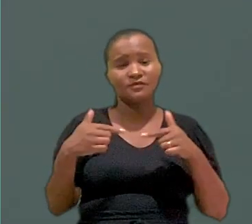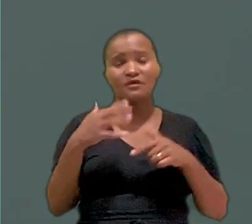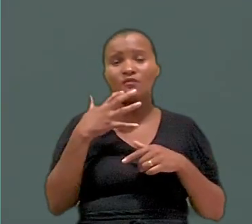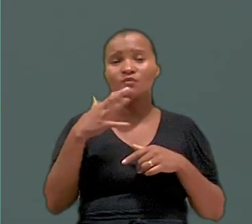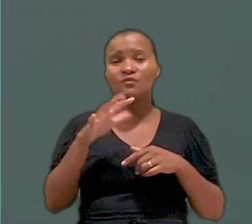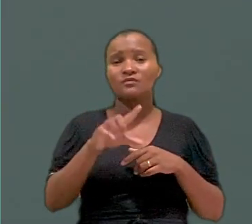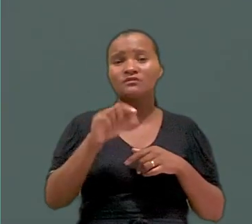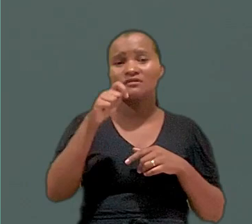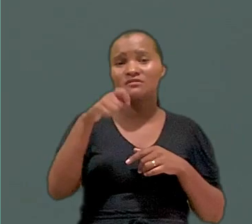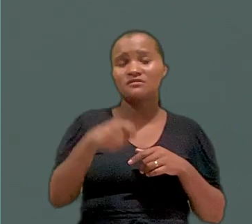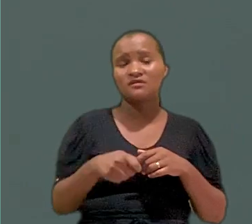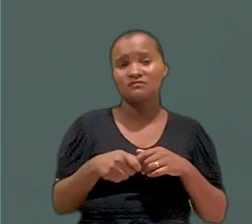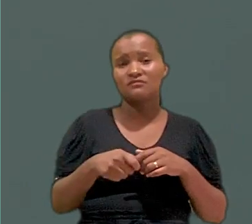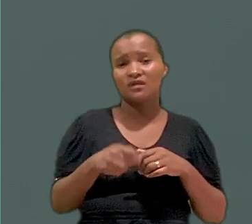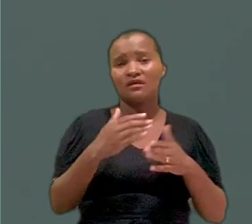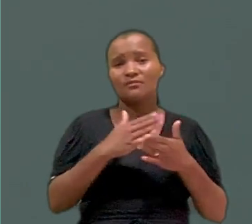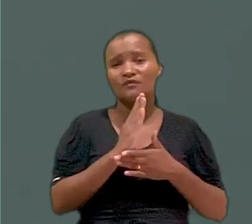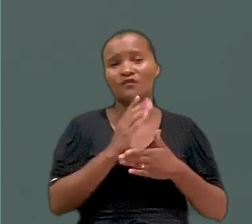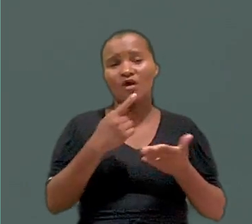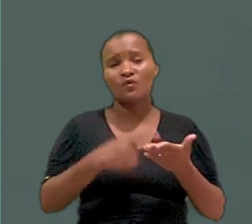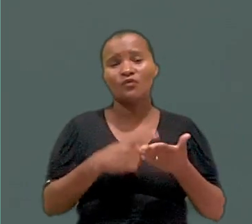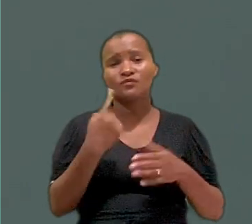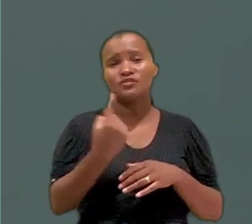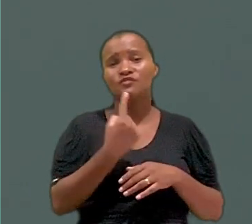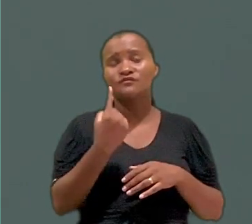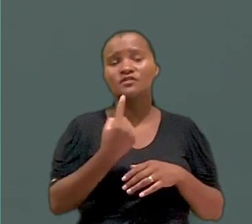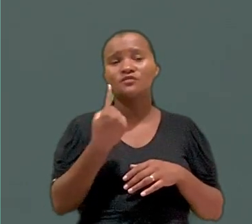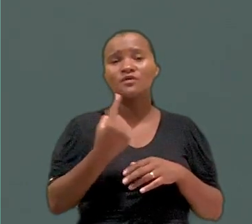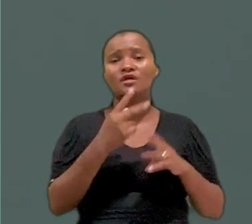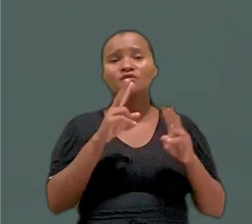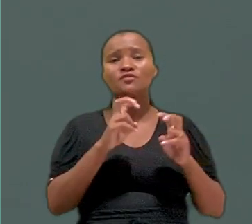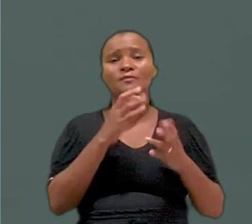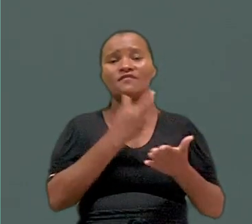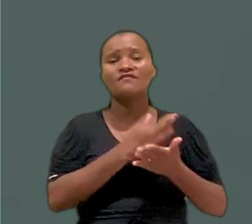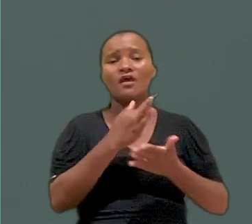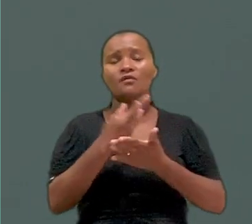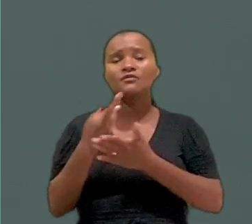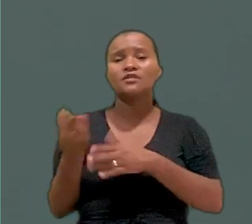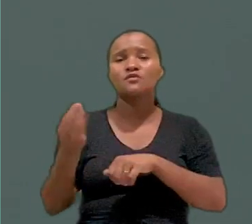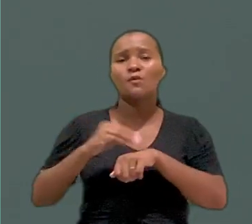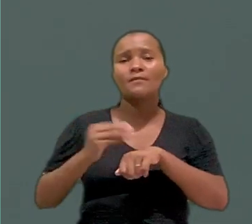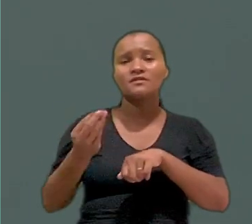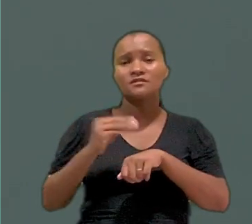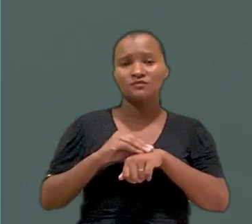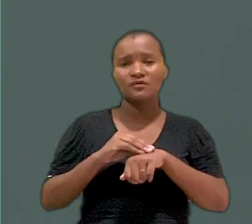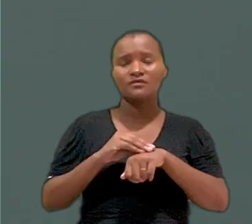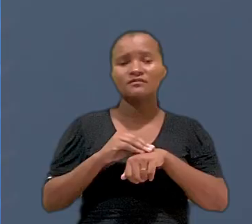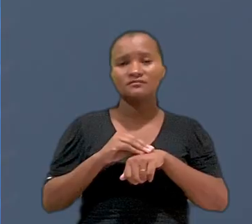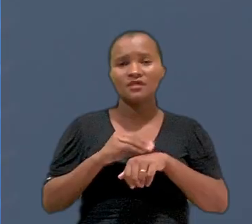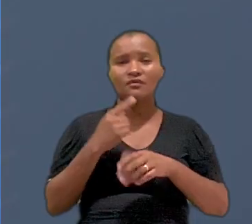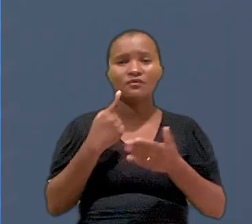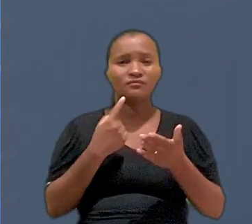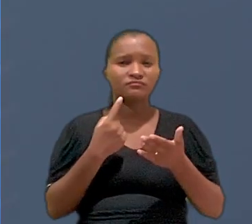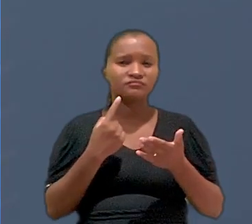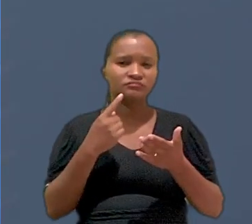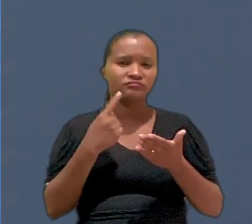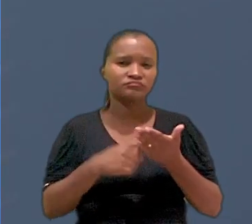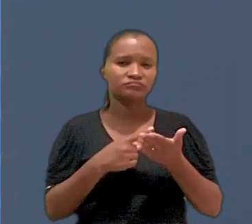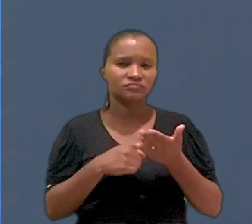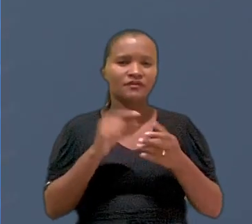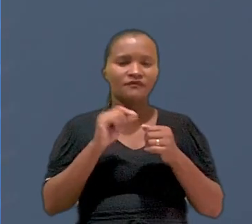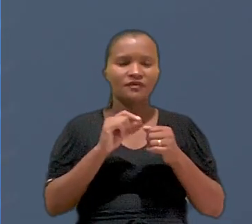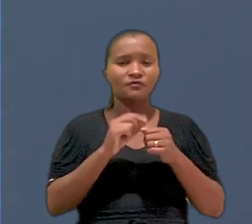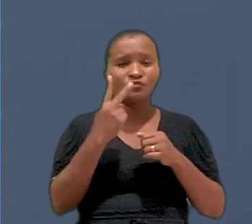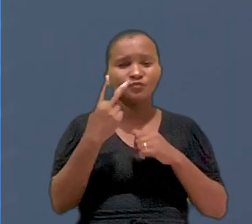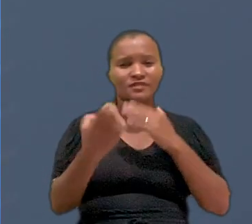Público do Trabalho contra a decisão que validou acordos individuais relacionados a folgas compensatórias. O acerto,